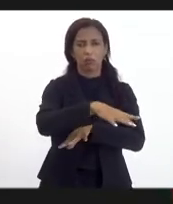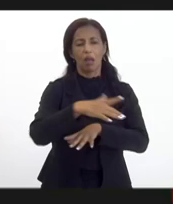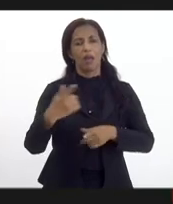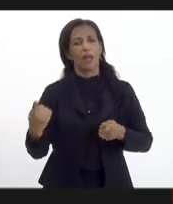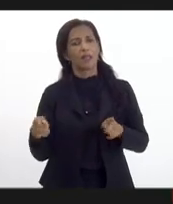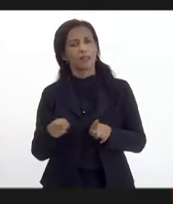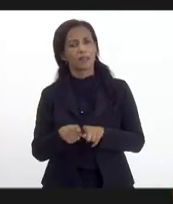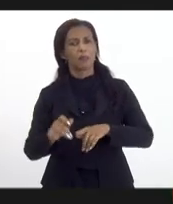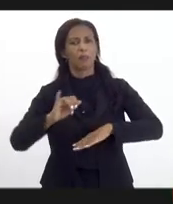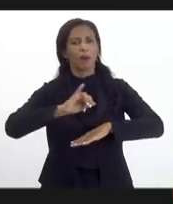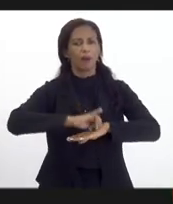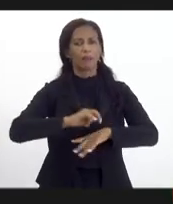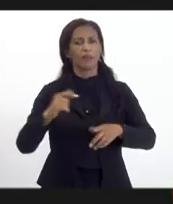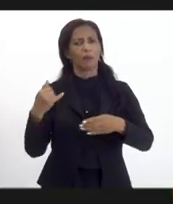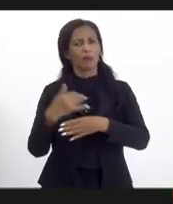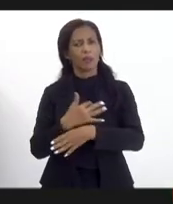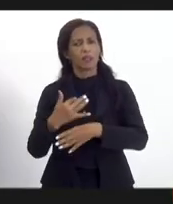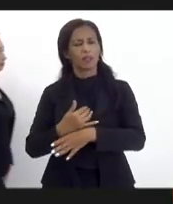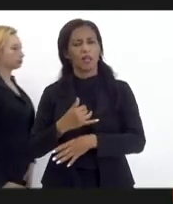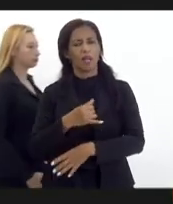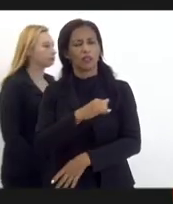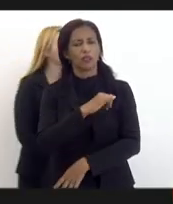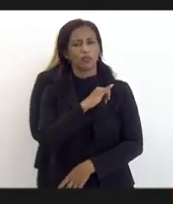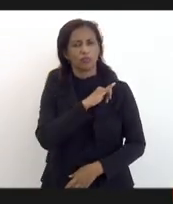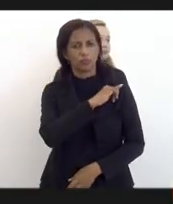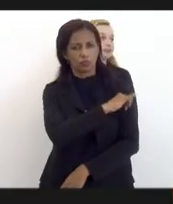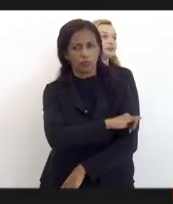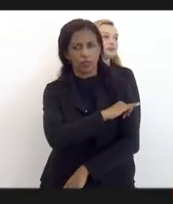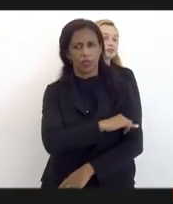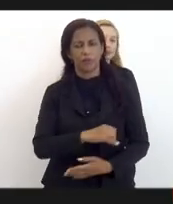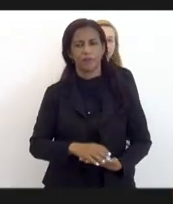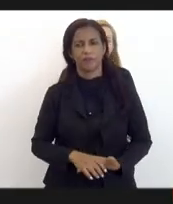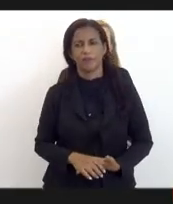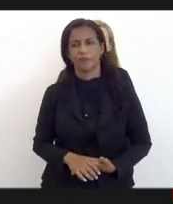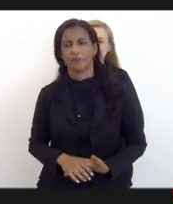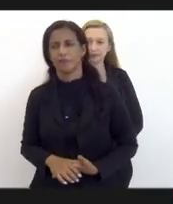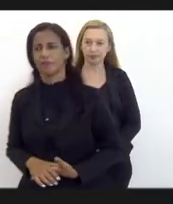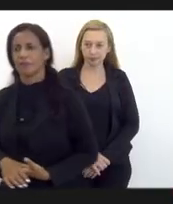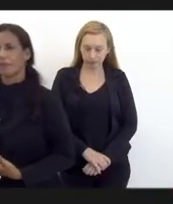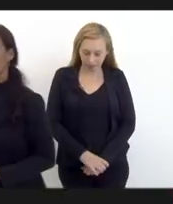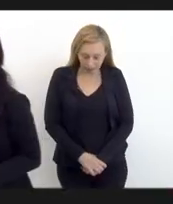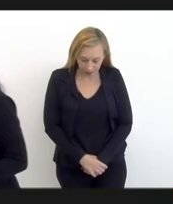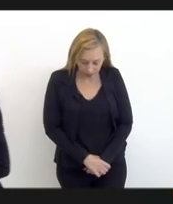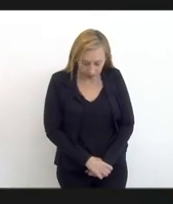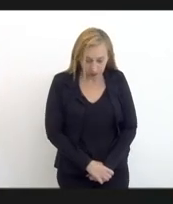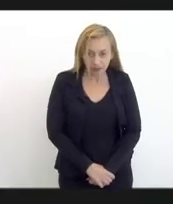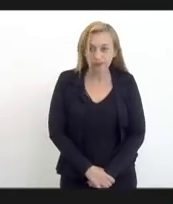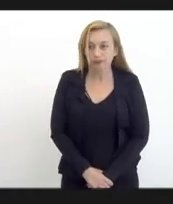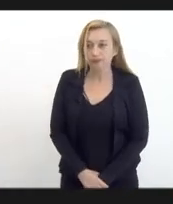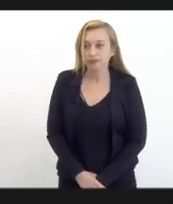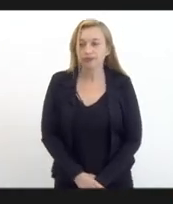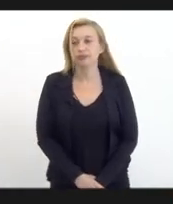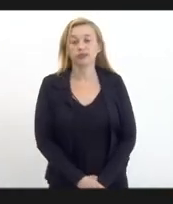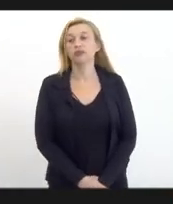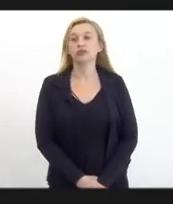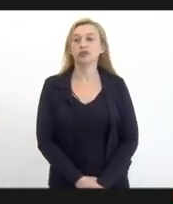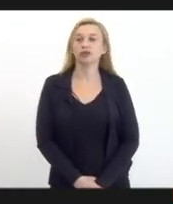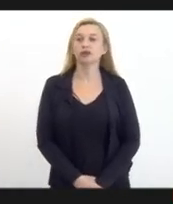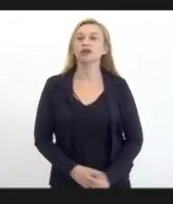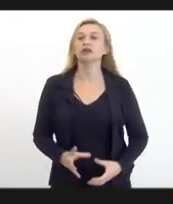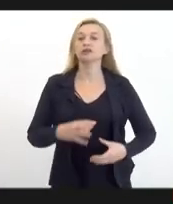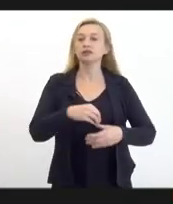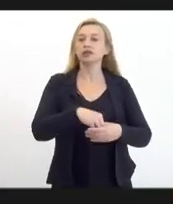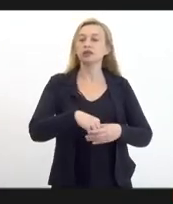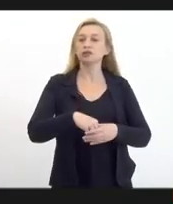metropolitana e a cidade do Rio de Janeiro. Dentro desse processo de recuperação, a gente já tem dentro dessa